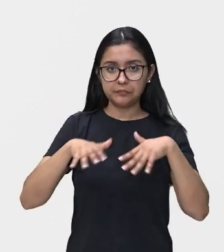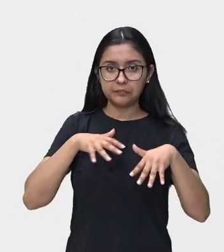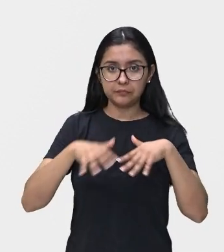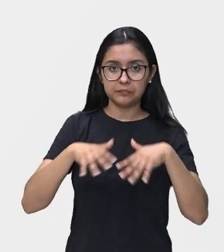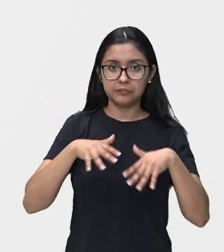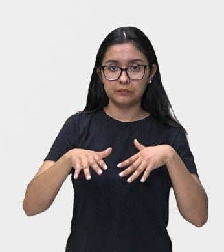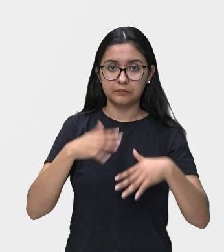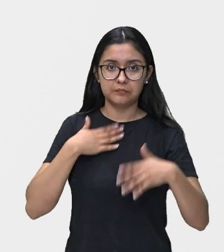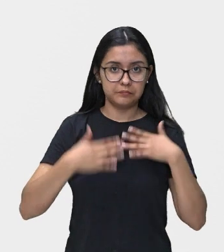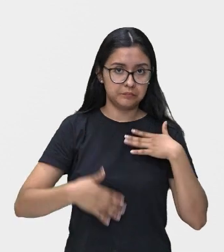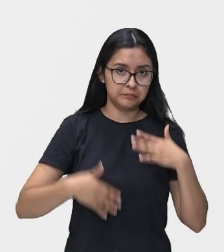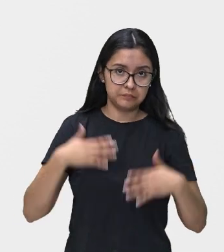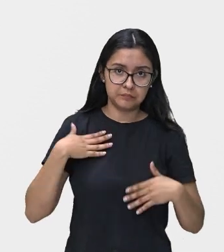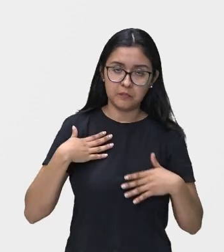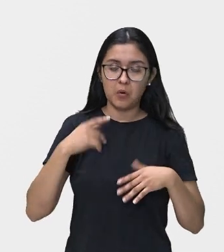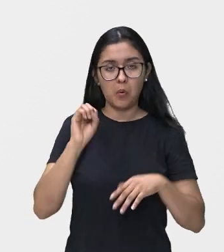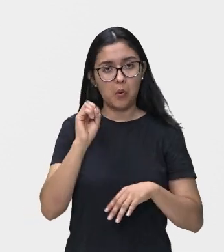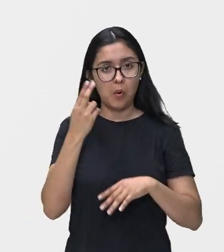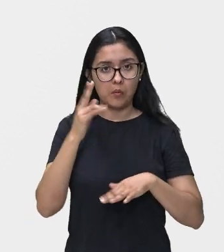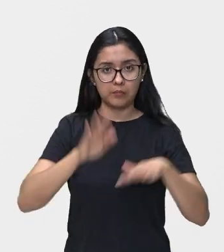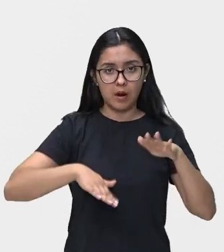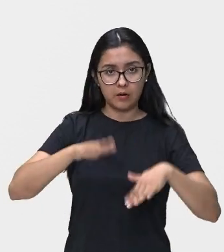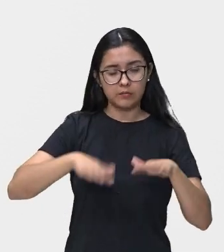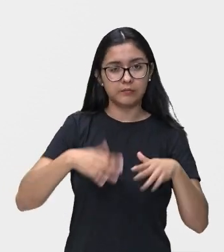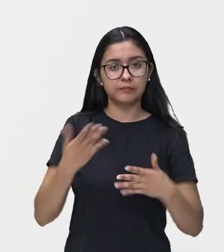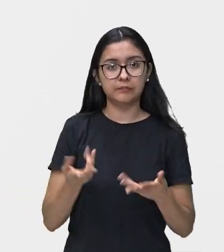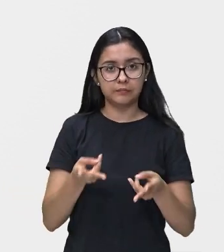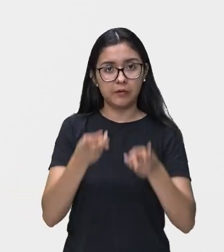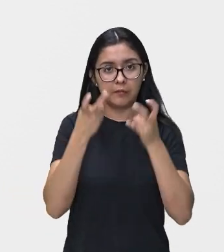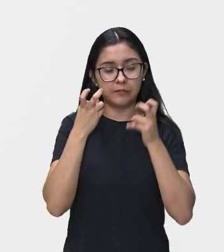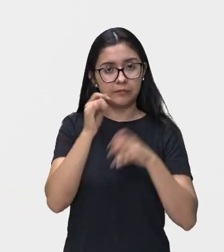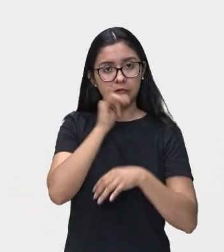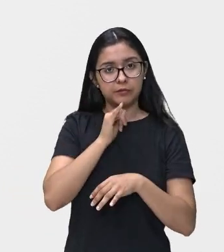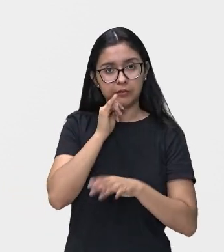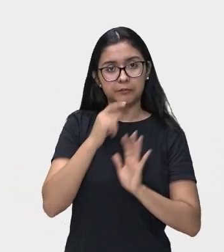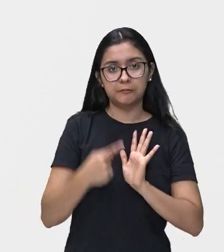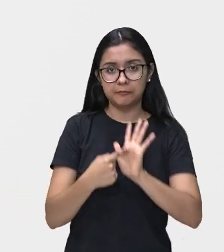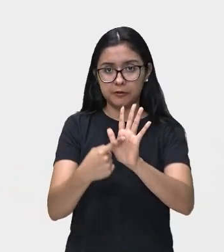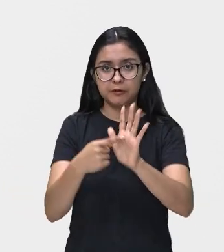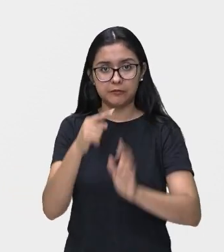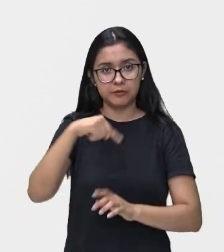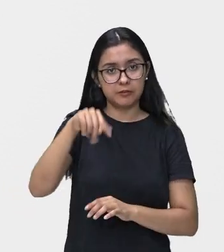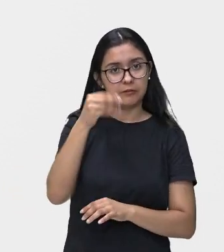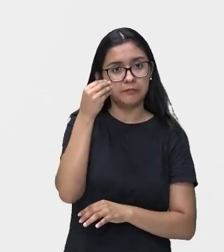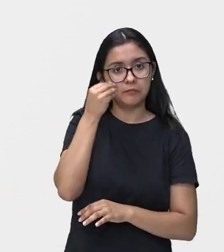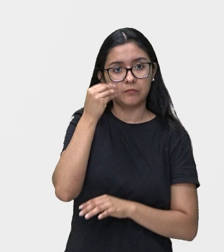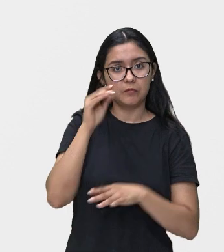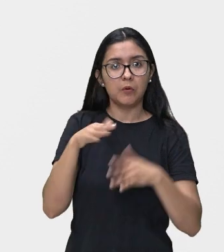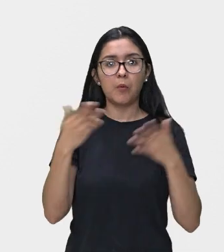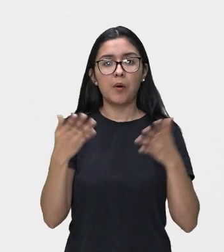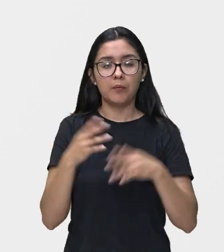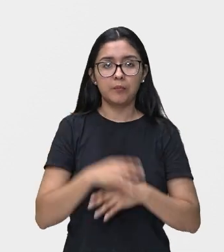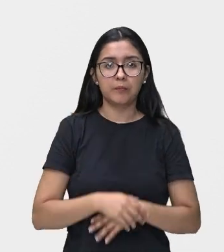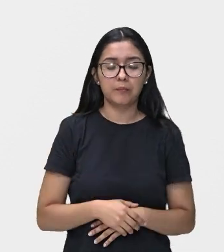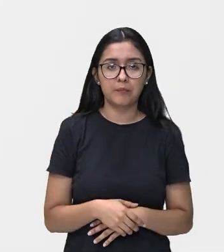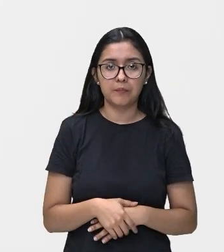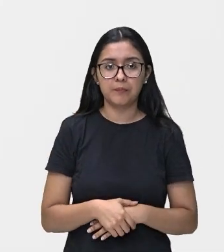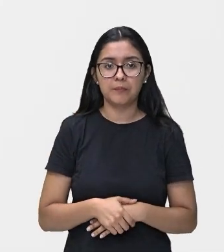agitação ou percussão. Então, vamos dar exemplo de instrumentos de idiofone.